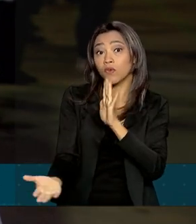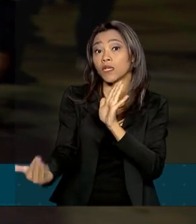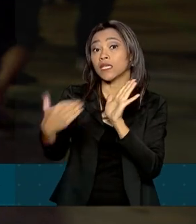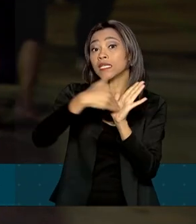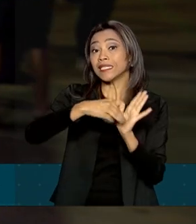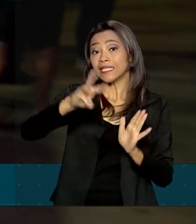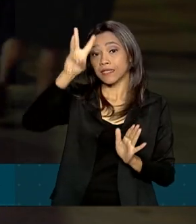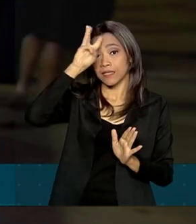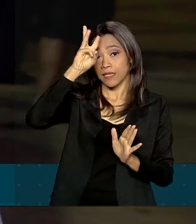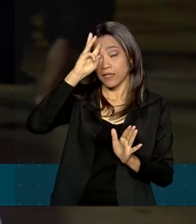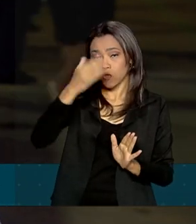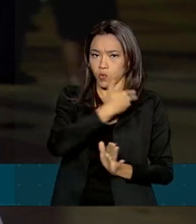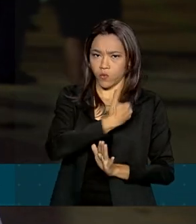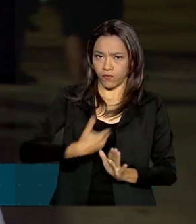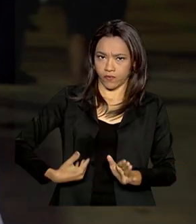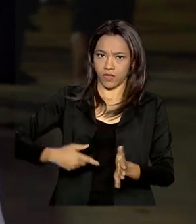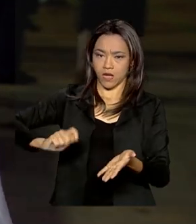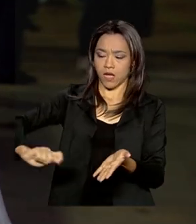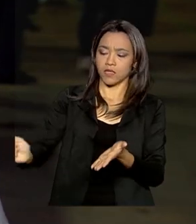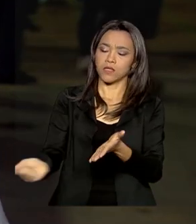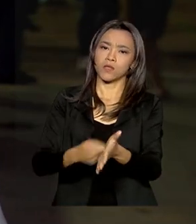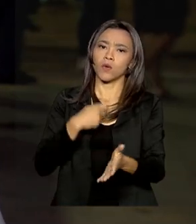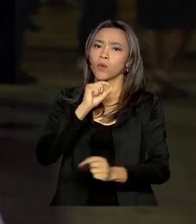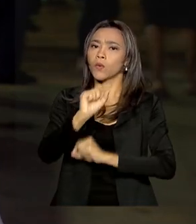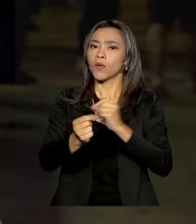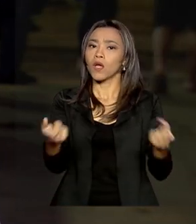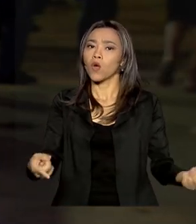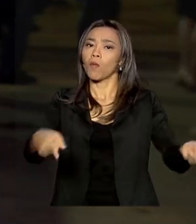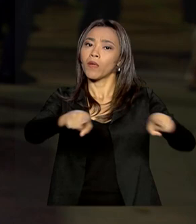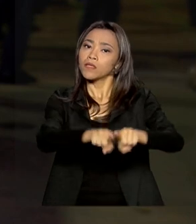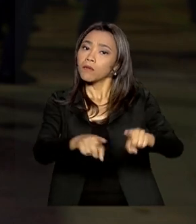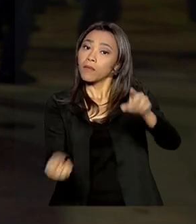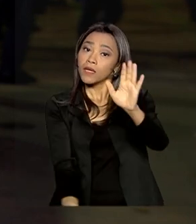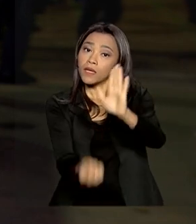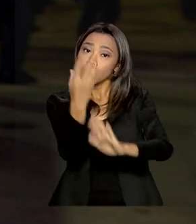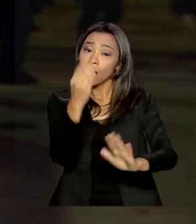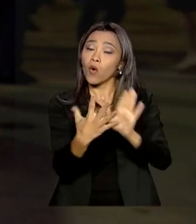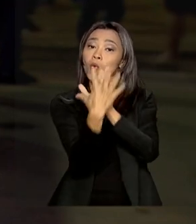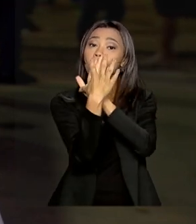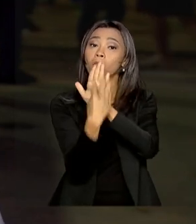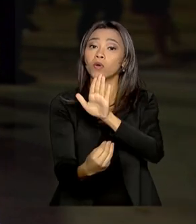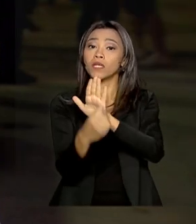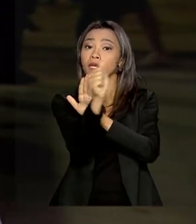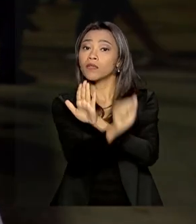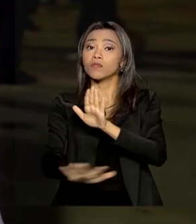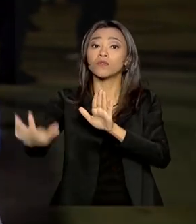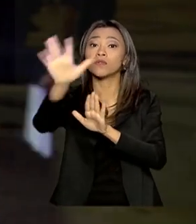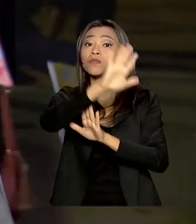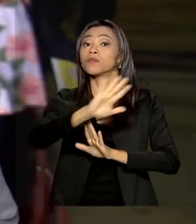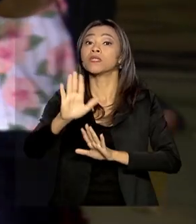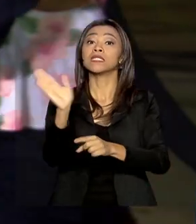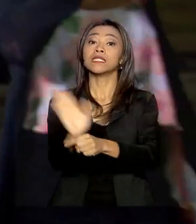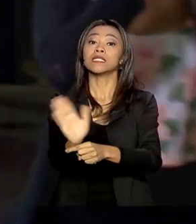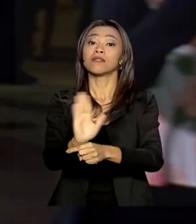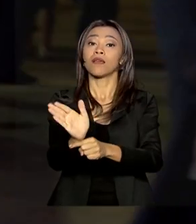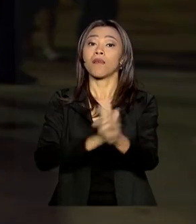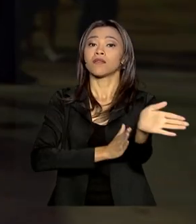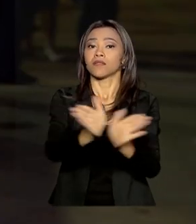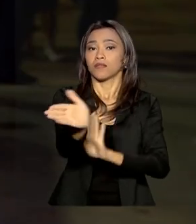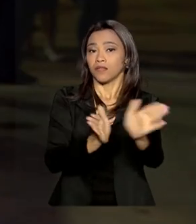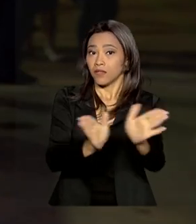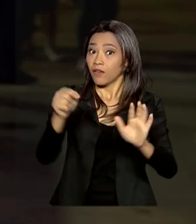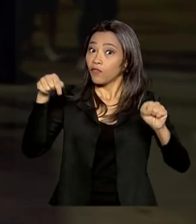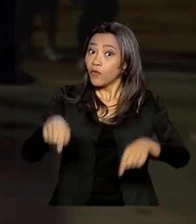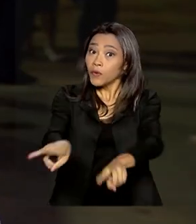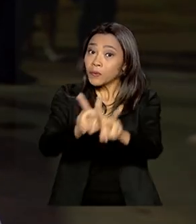-feira. O governo assinou um acordo de cooperação para a criação de um modelo nacional de cinema acessível. Tudo a ver com o tema da